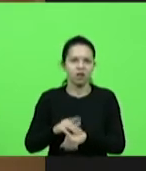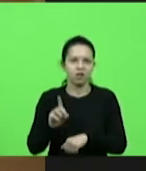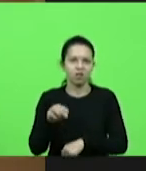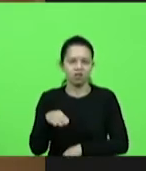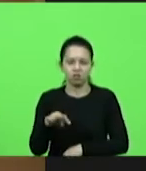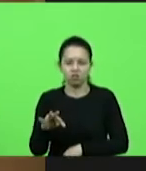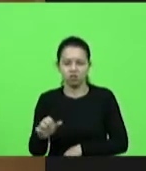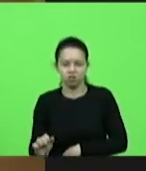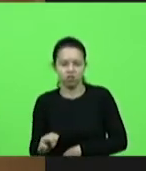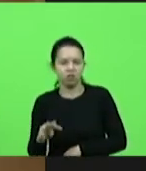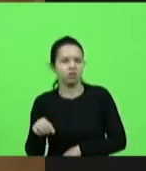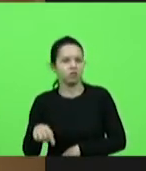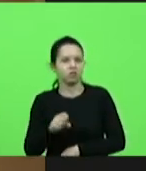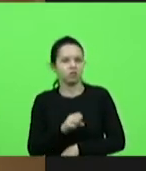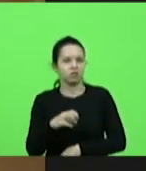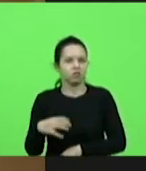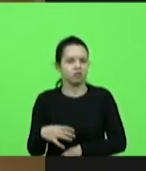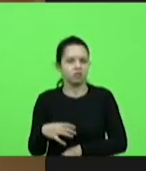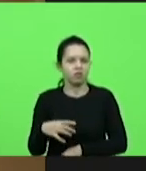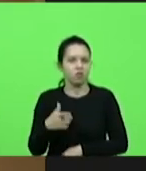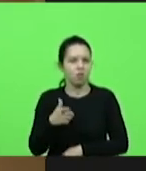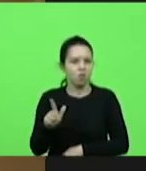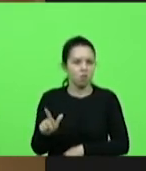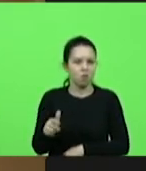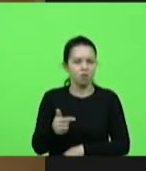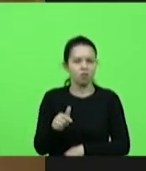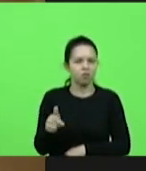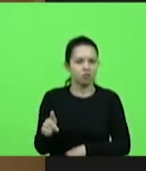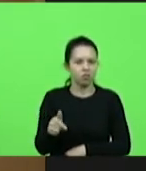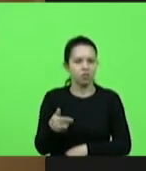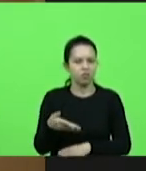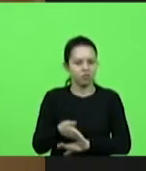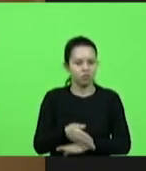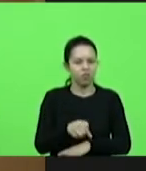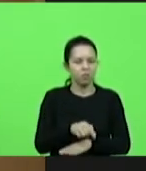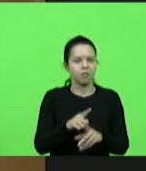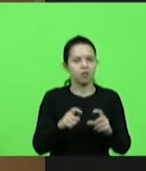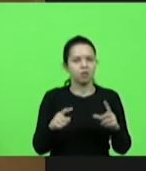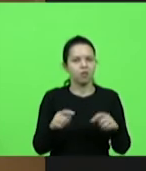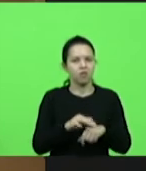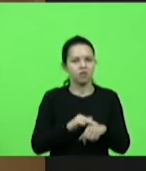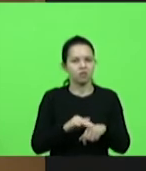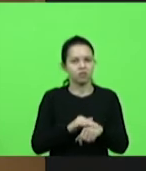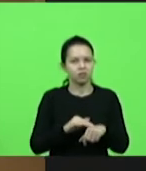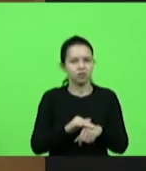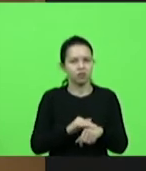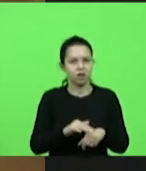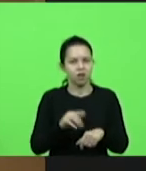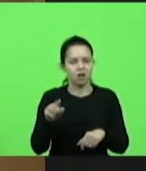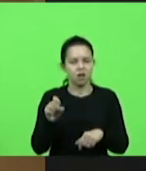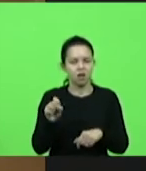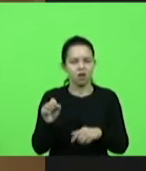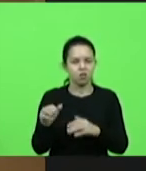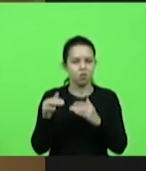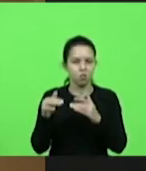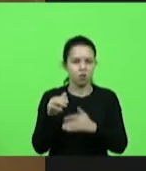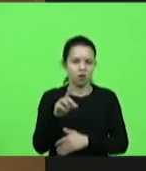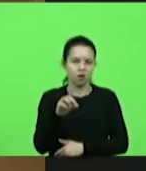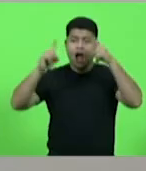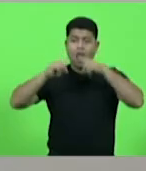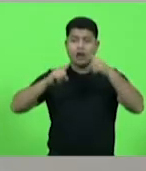Então, não teve outra alternativa se não vinha a Brasília para conversar diretamente com a superintendência do DENIT